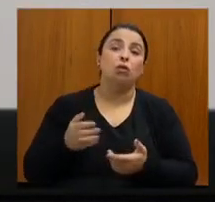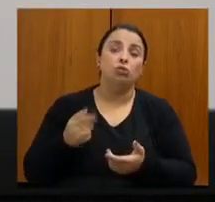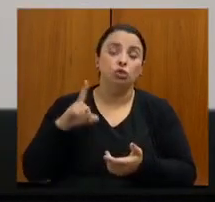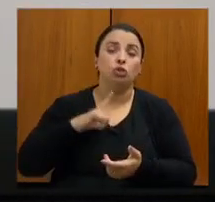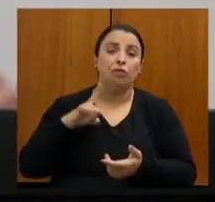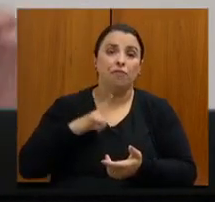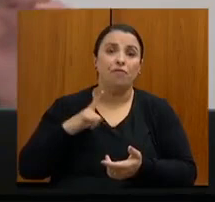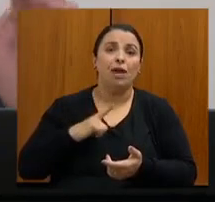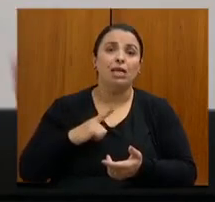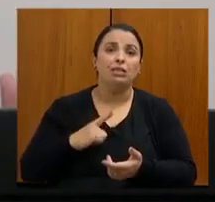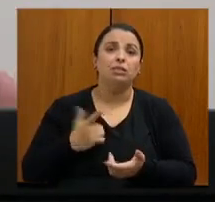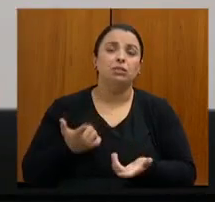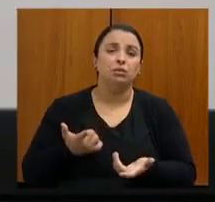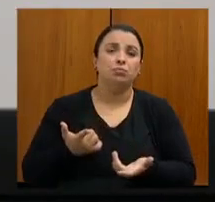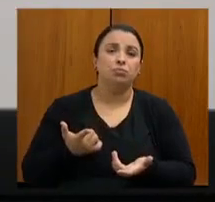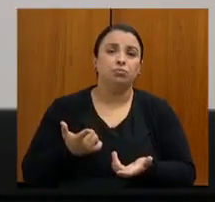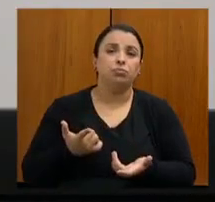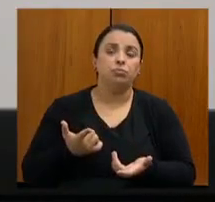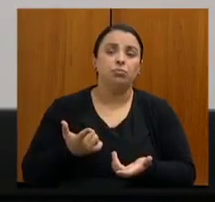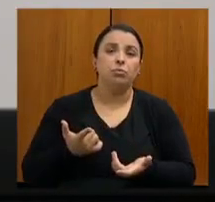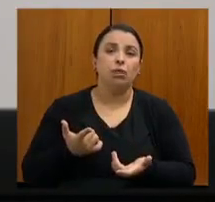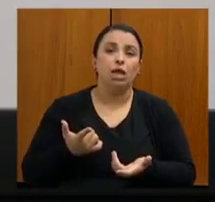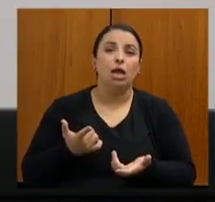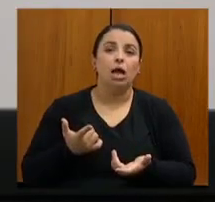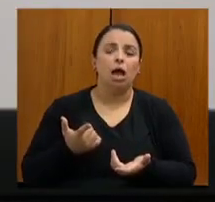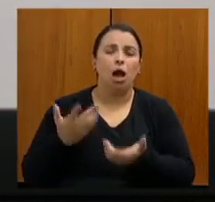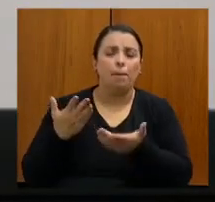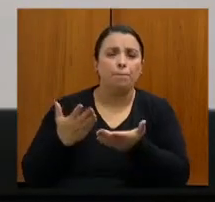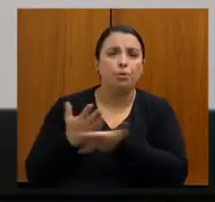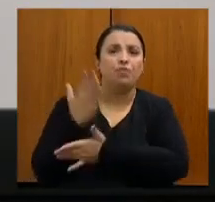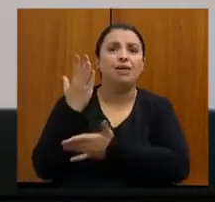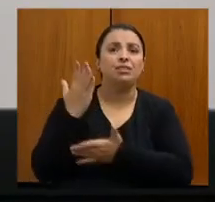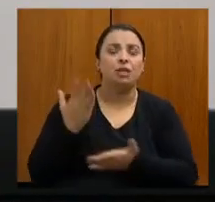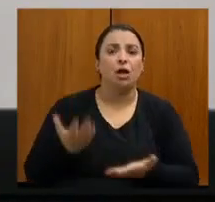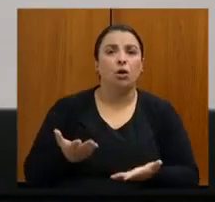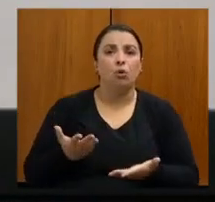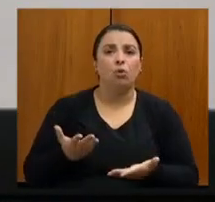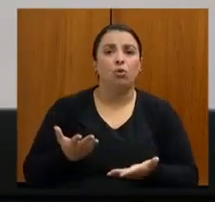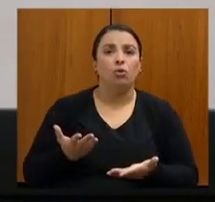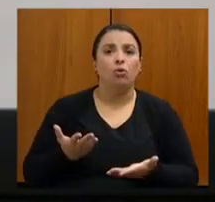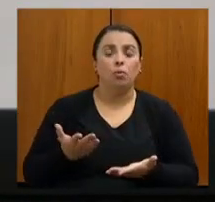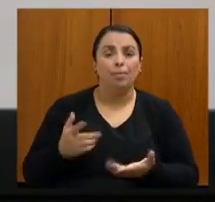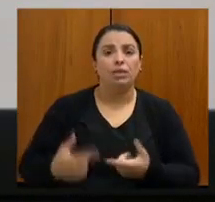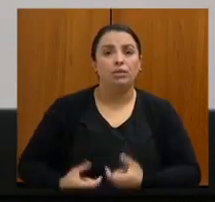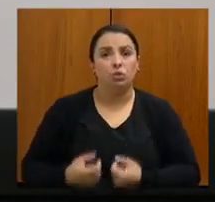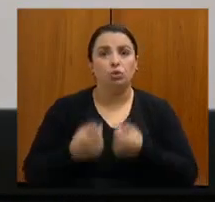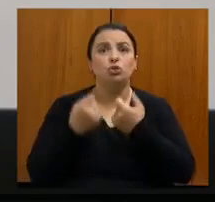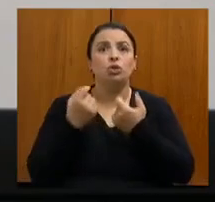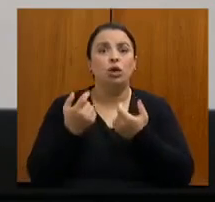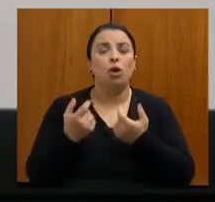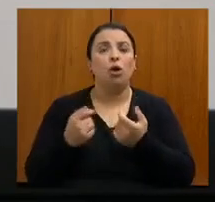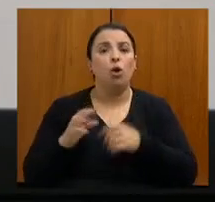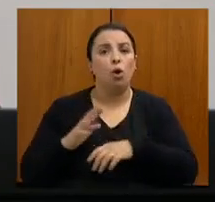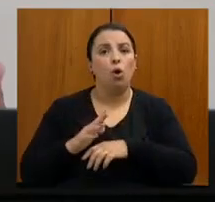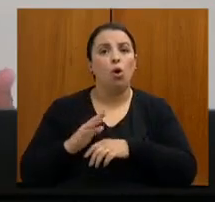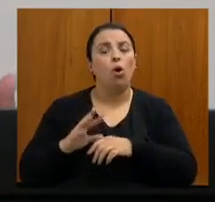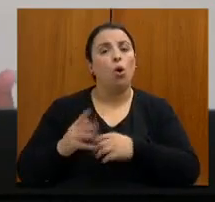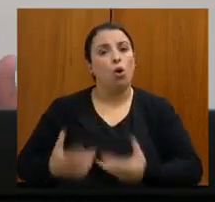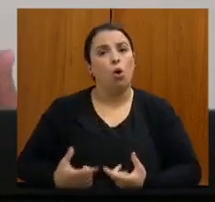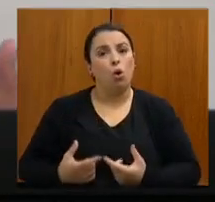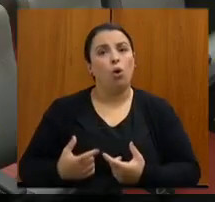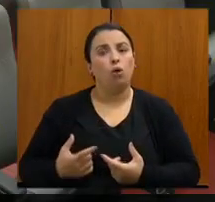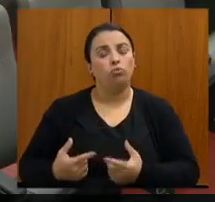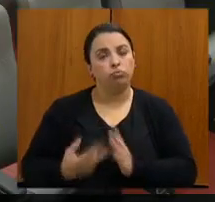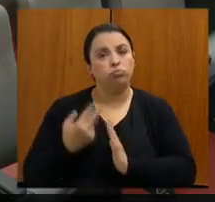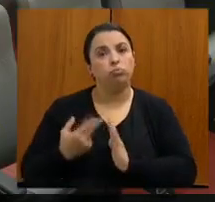habilitação de hospitais gerais que tenham cirurgia oncológica, é claro, você permitir que um